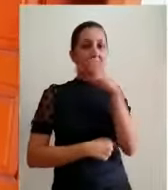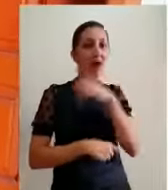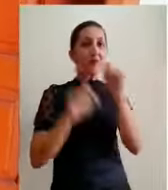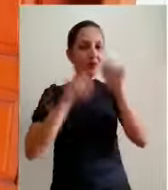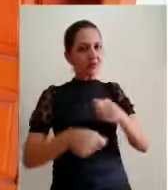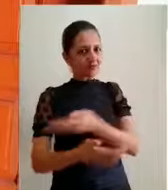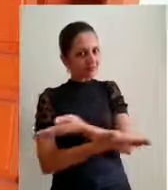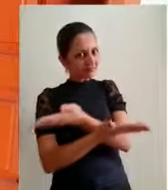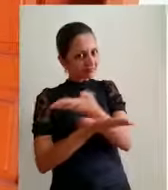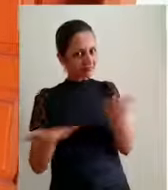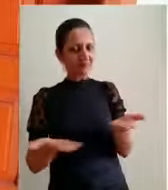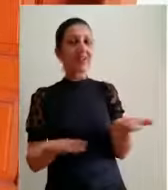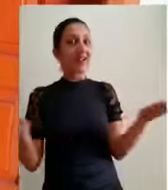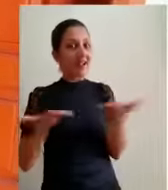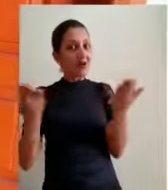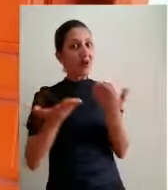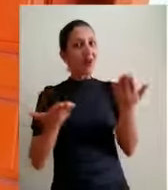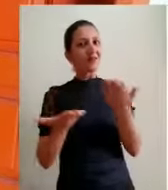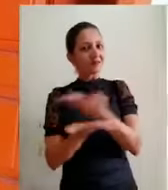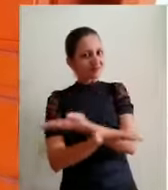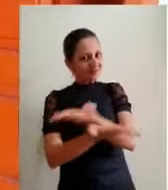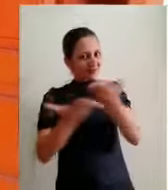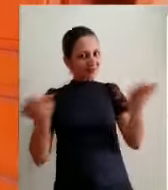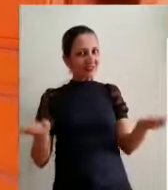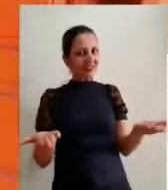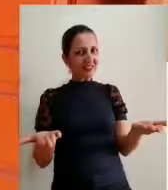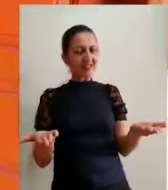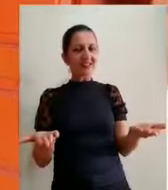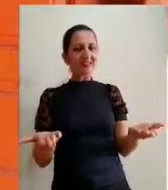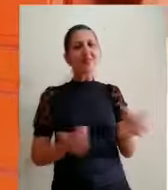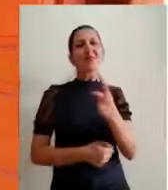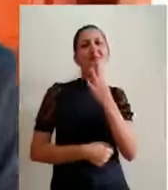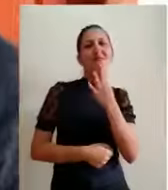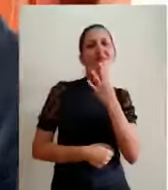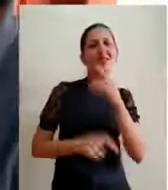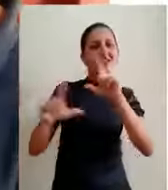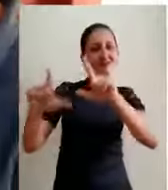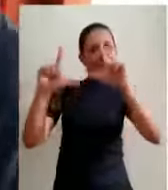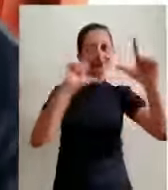espaço, então vamos convidar todos para fazer um tour e conhecer o espaço da galeria.